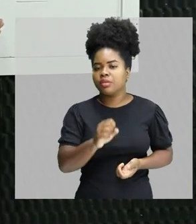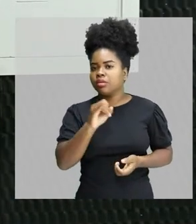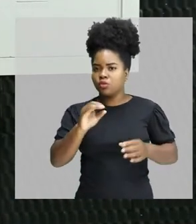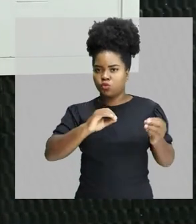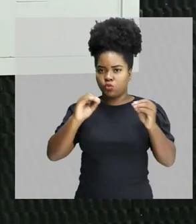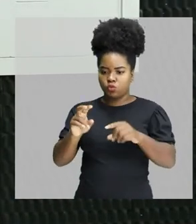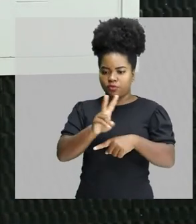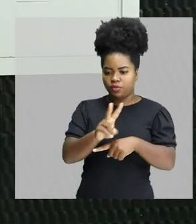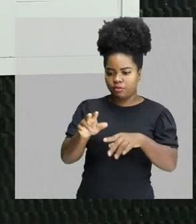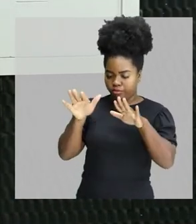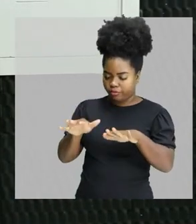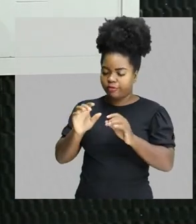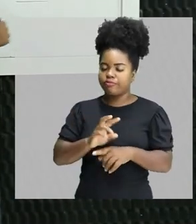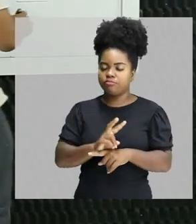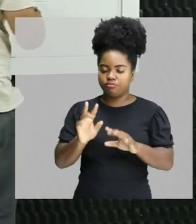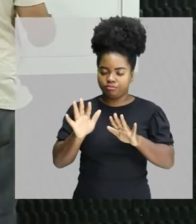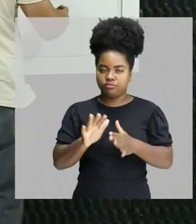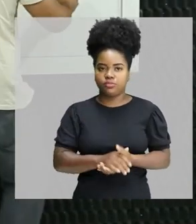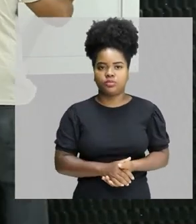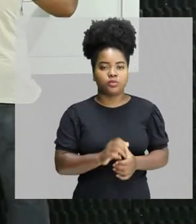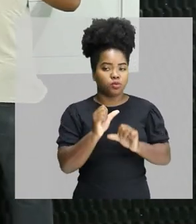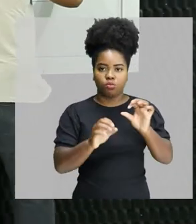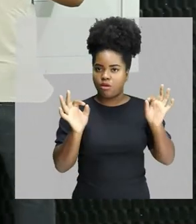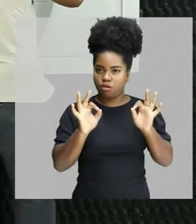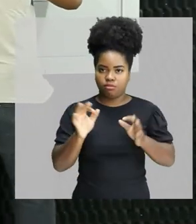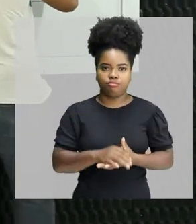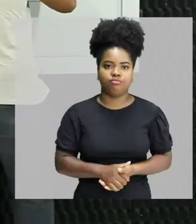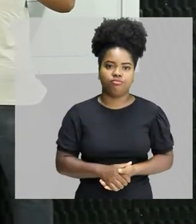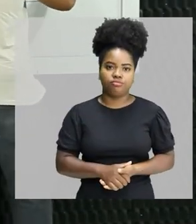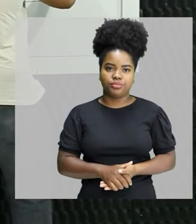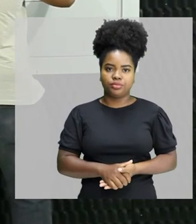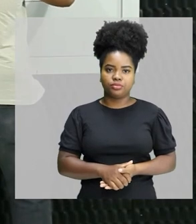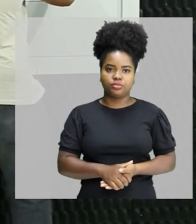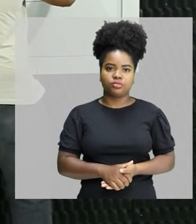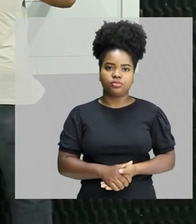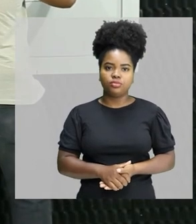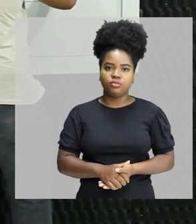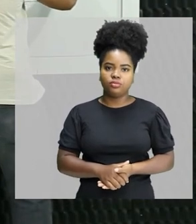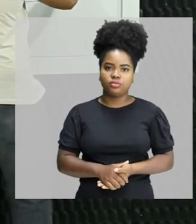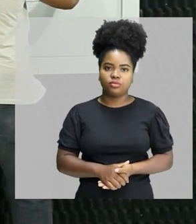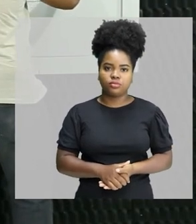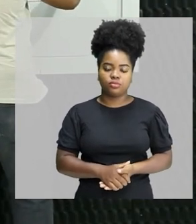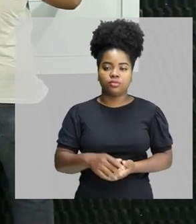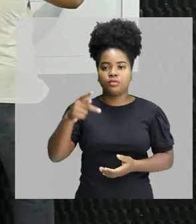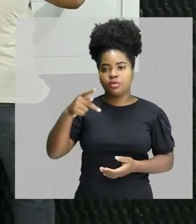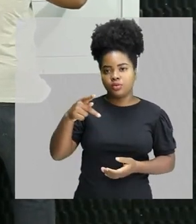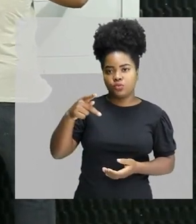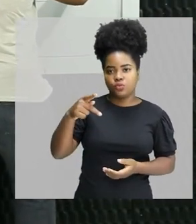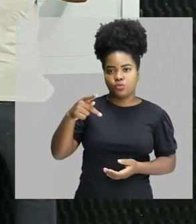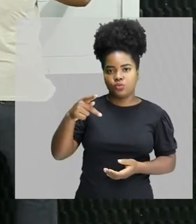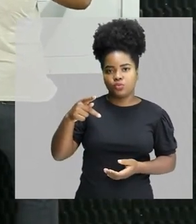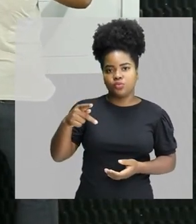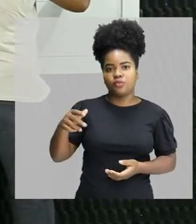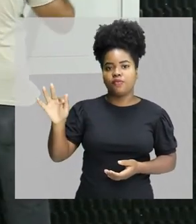aqui a velocidade fixa, a velocidade não muda. Ok? Velocidade constante, ó, comprimento de onda